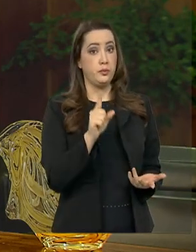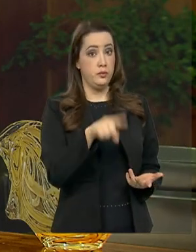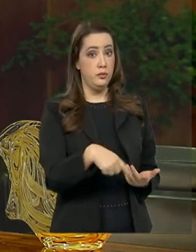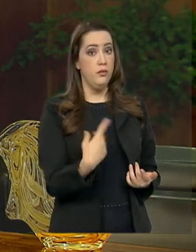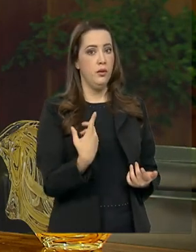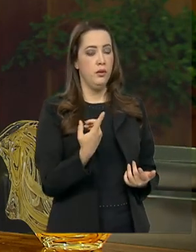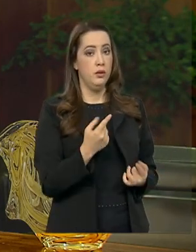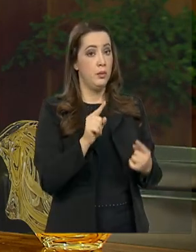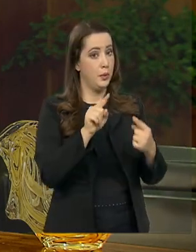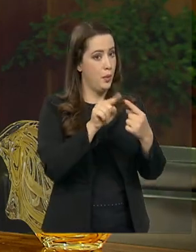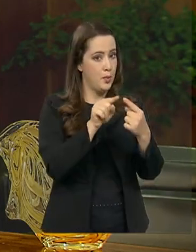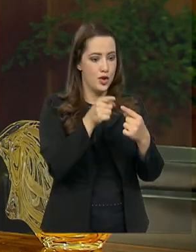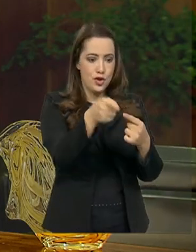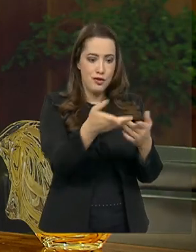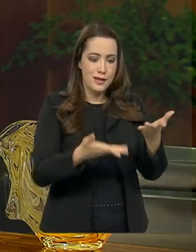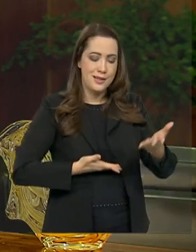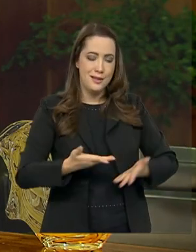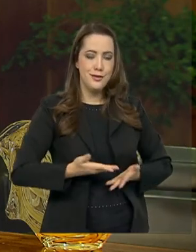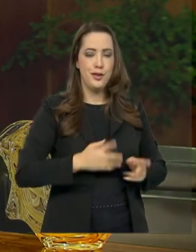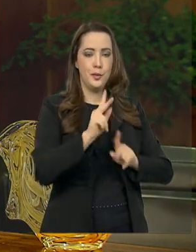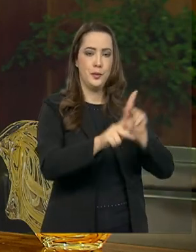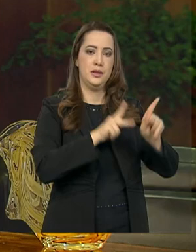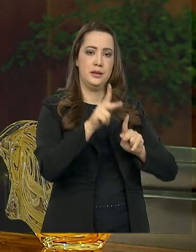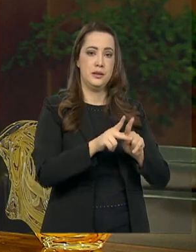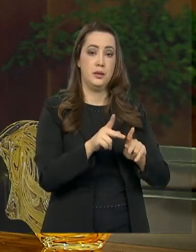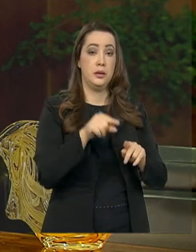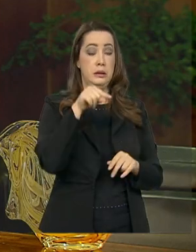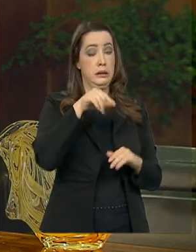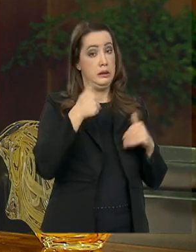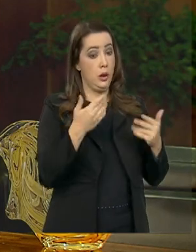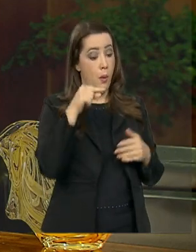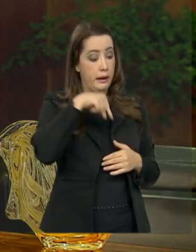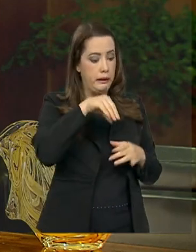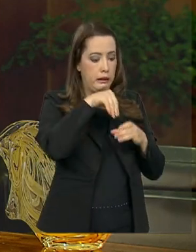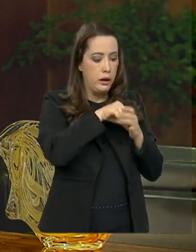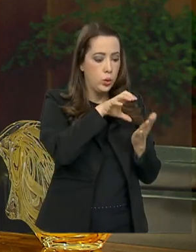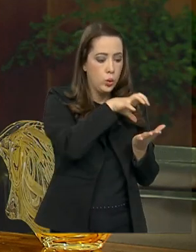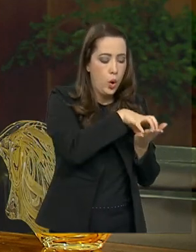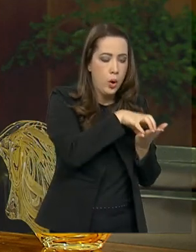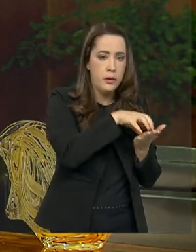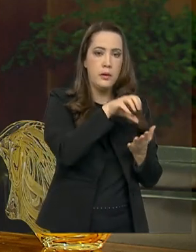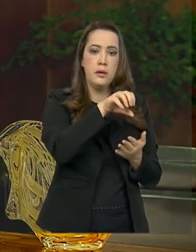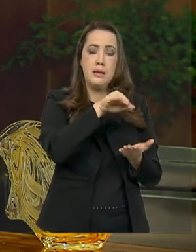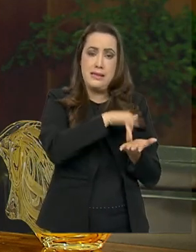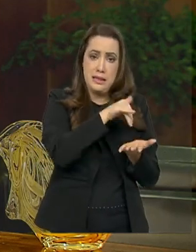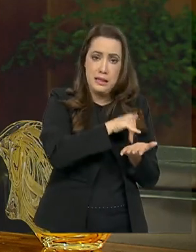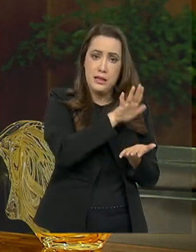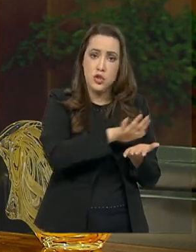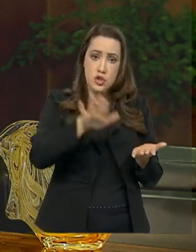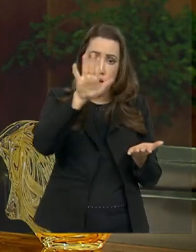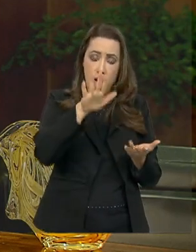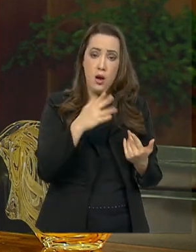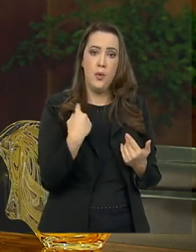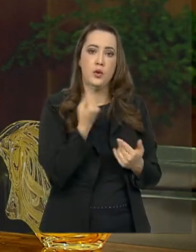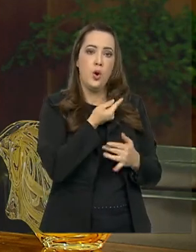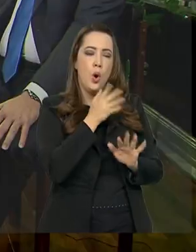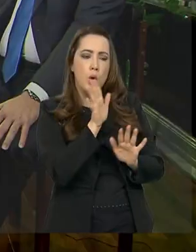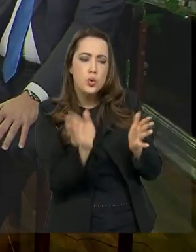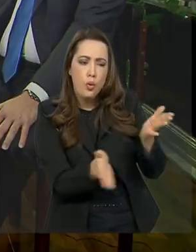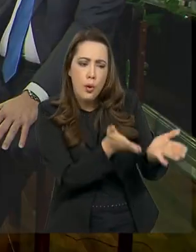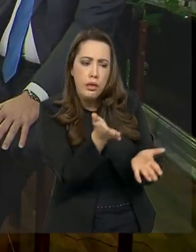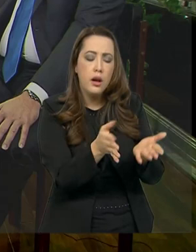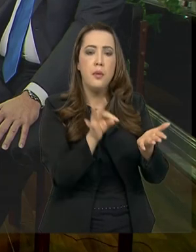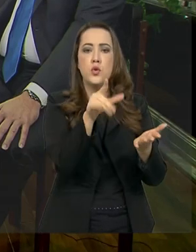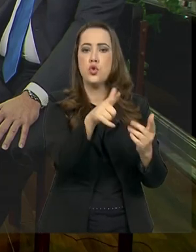o destinatário final. Então, aqui na Secretaria de Administração, apesar de nós cuidarmos de toda a estrutura física do palácio, das